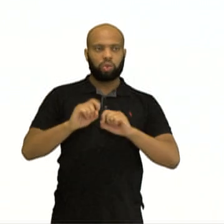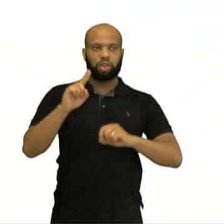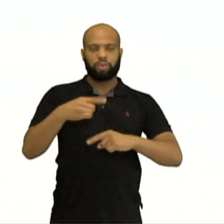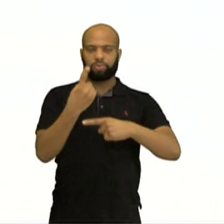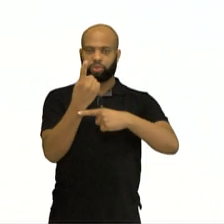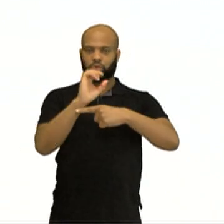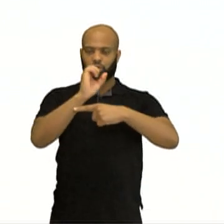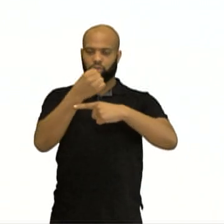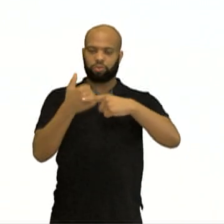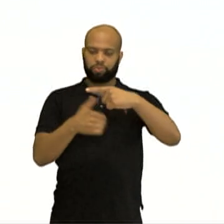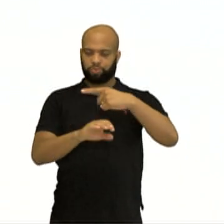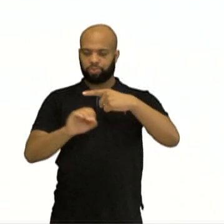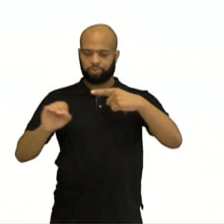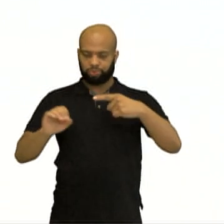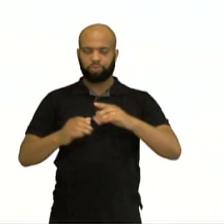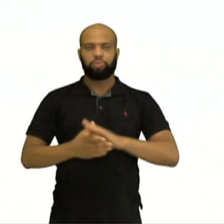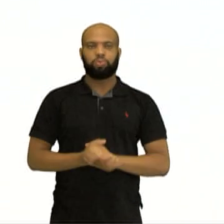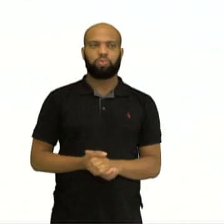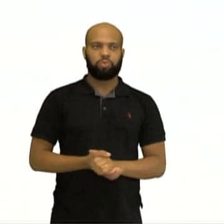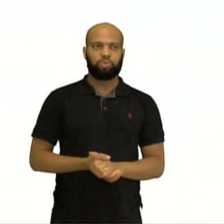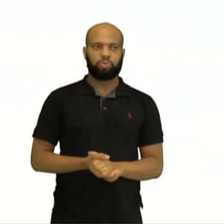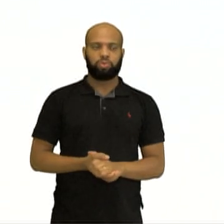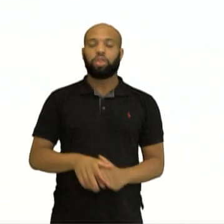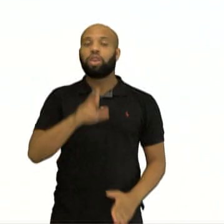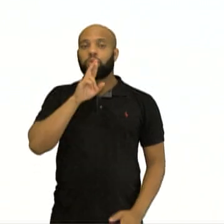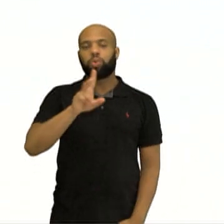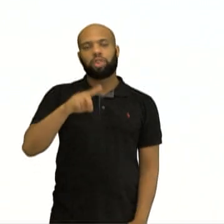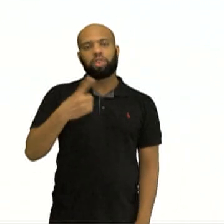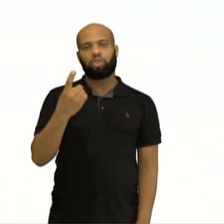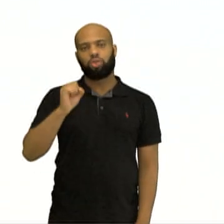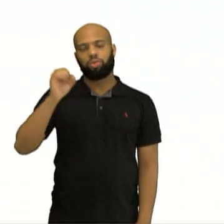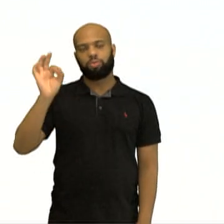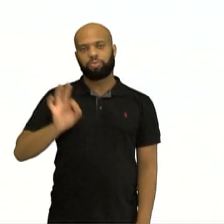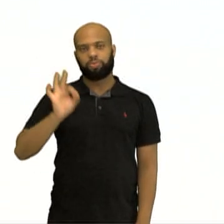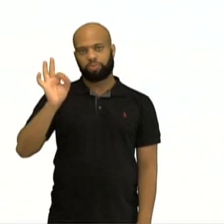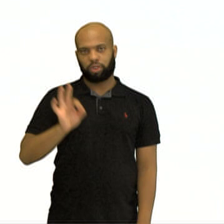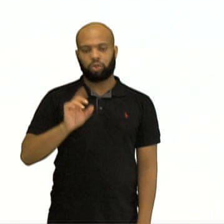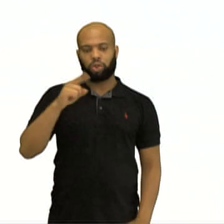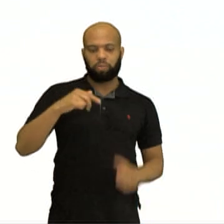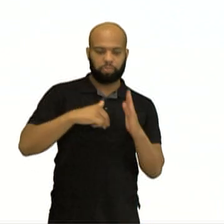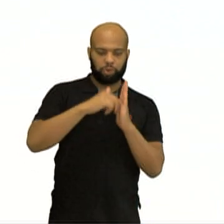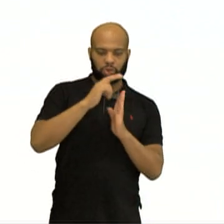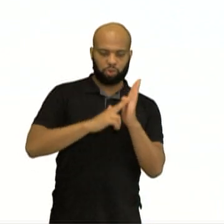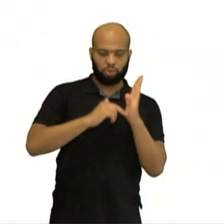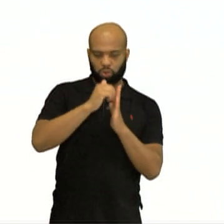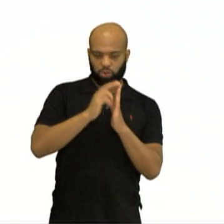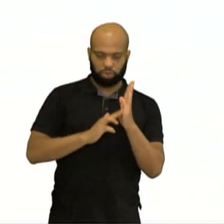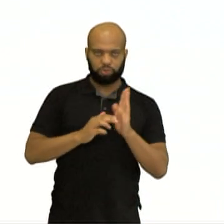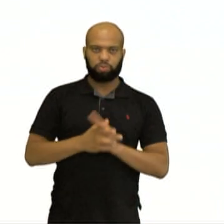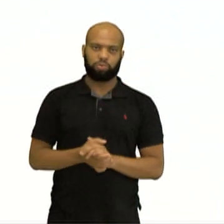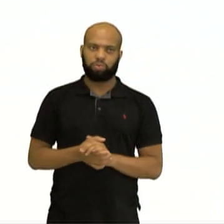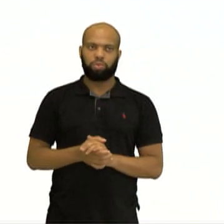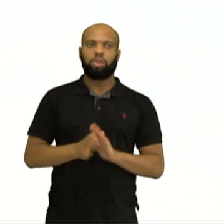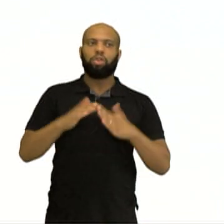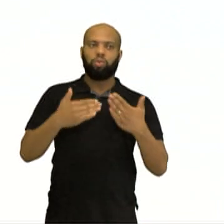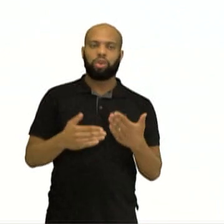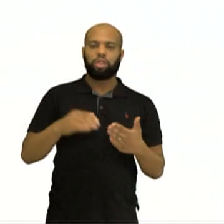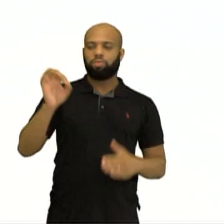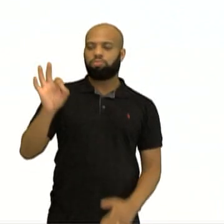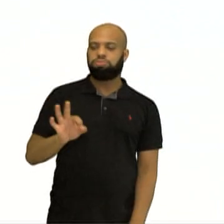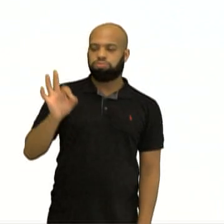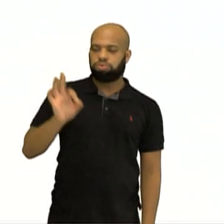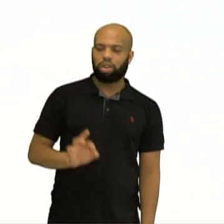Porque centésimos, e 18 centésimos é igual a 18%. Então, a porcentagem